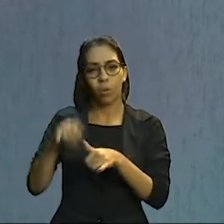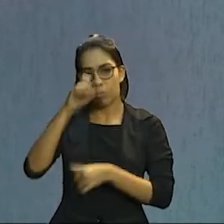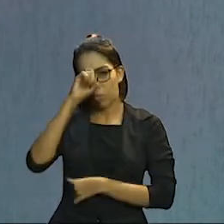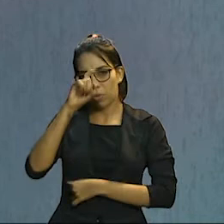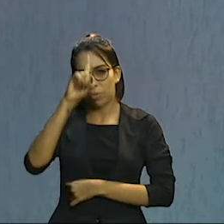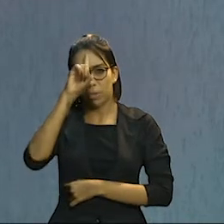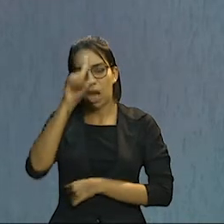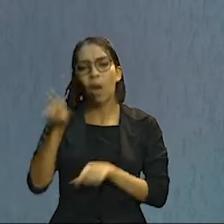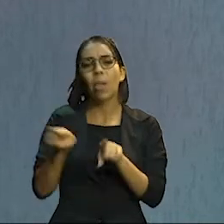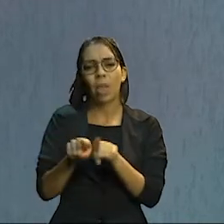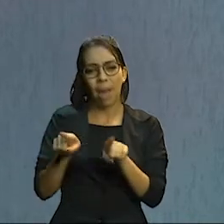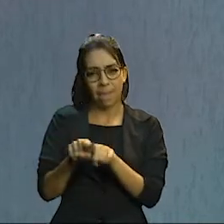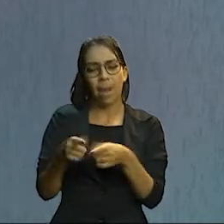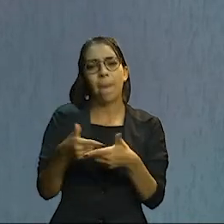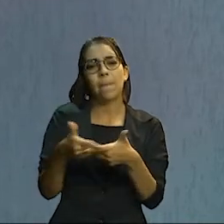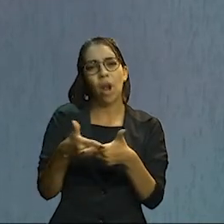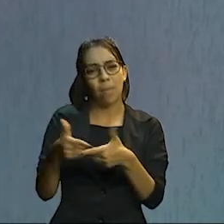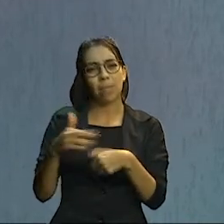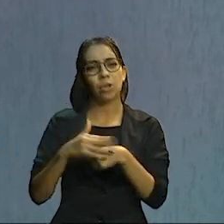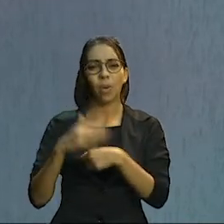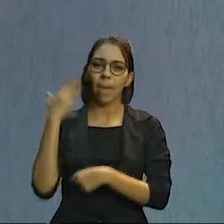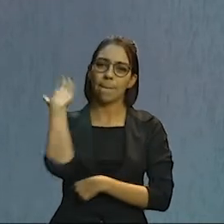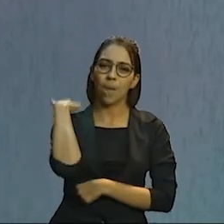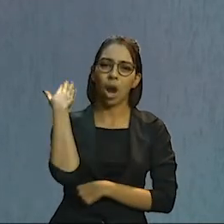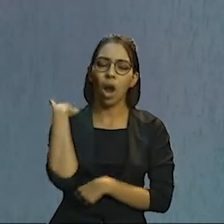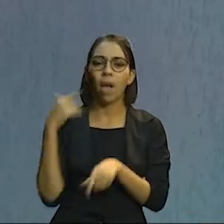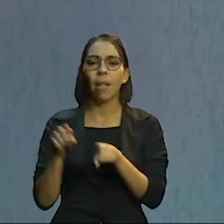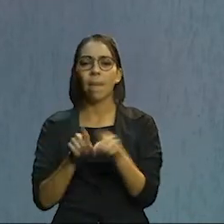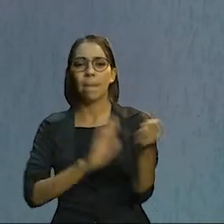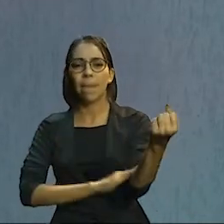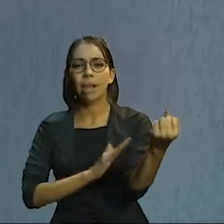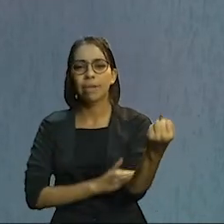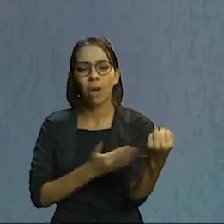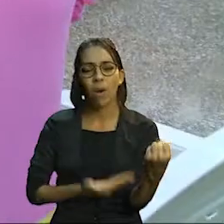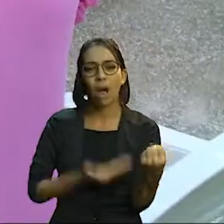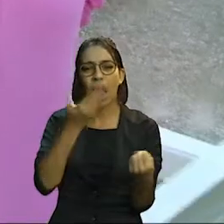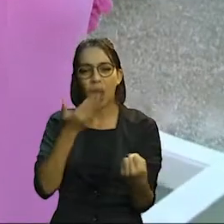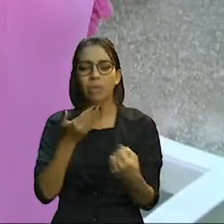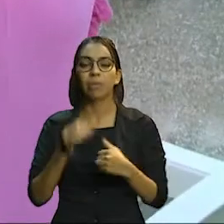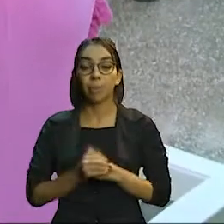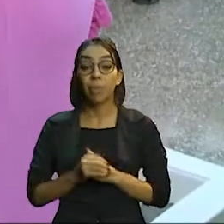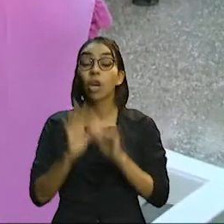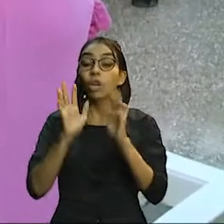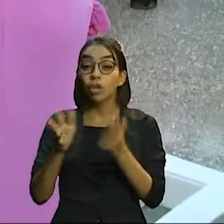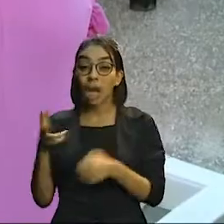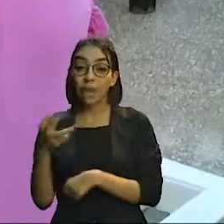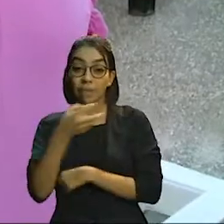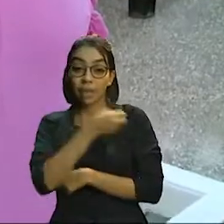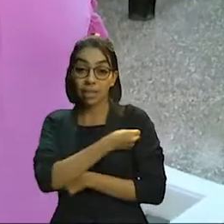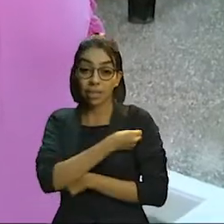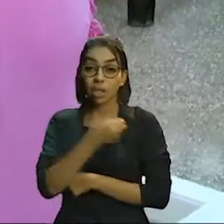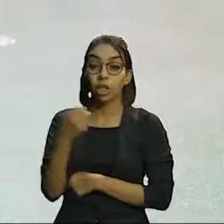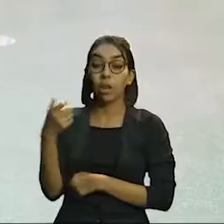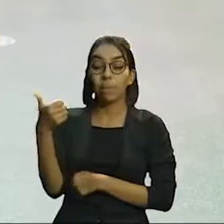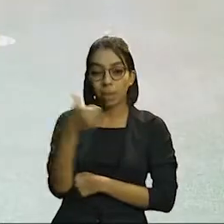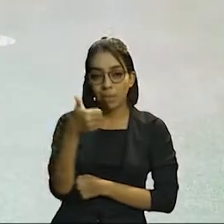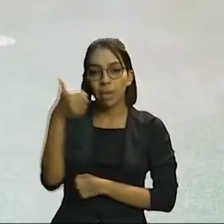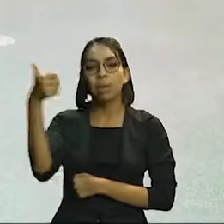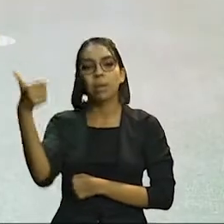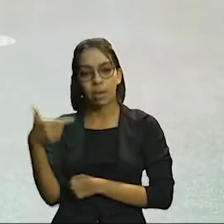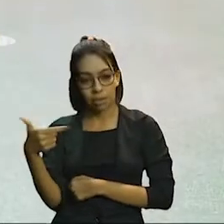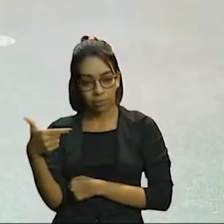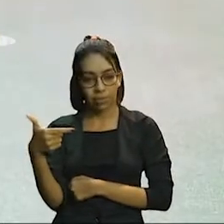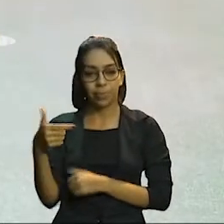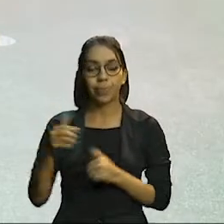doença pulmonar obstrutiva crônica e hipertensão arterial. Ele estava vacinado com as duas doses do imunizante contra a Covid